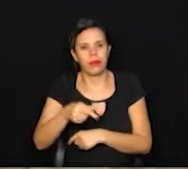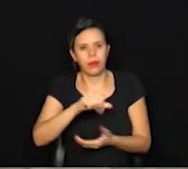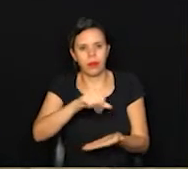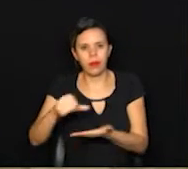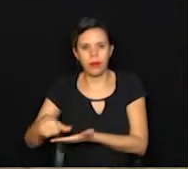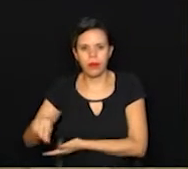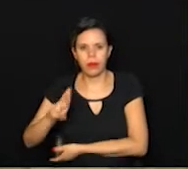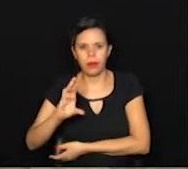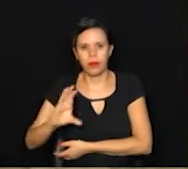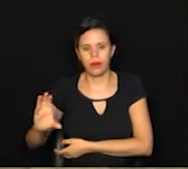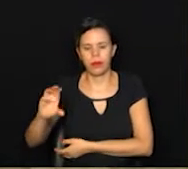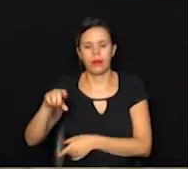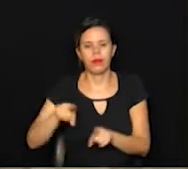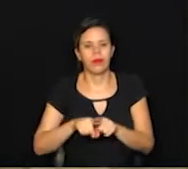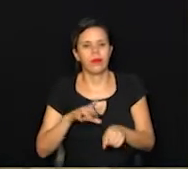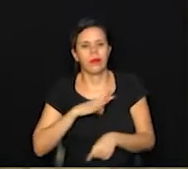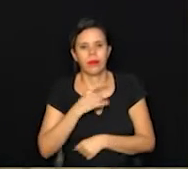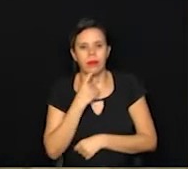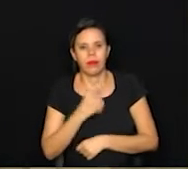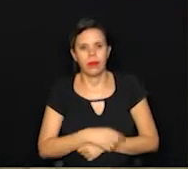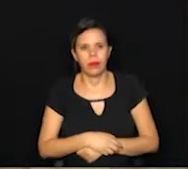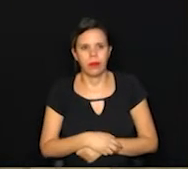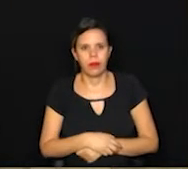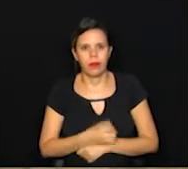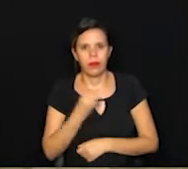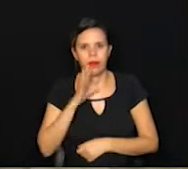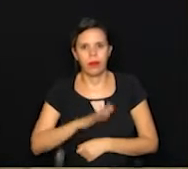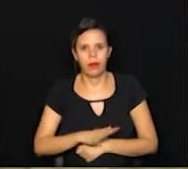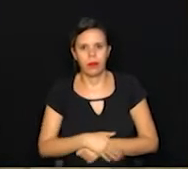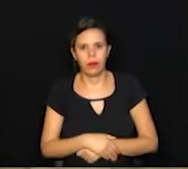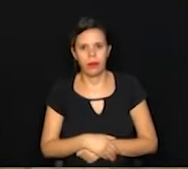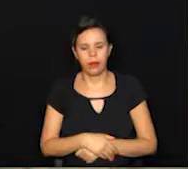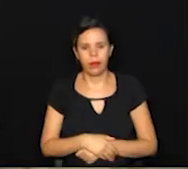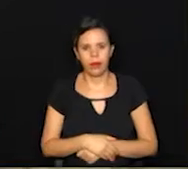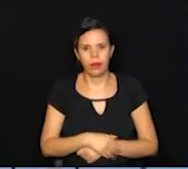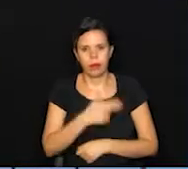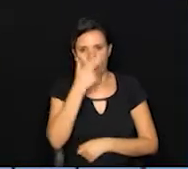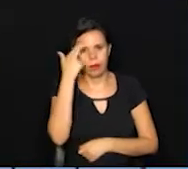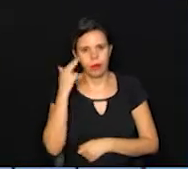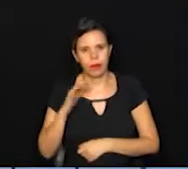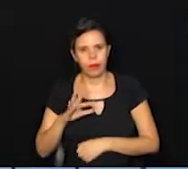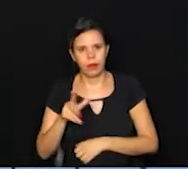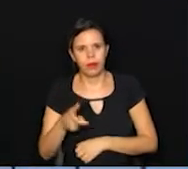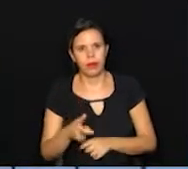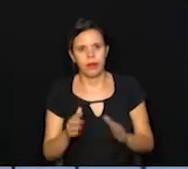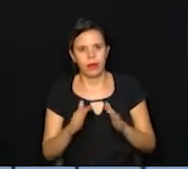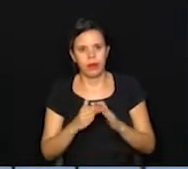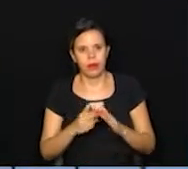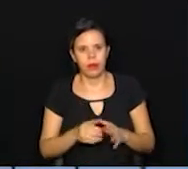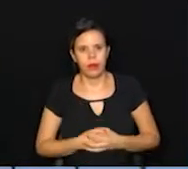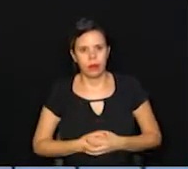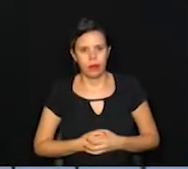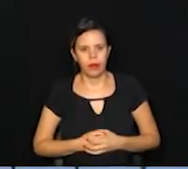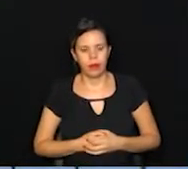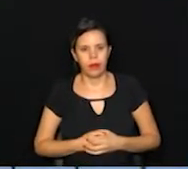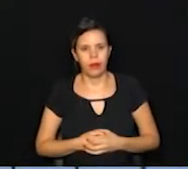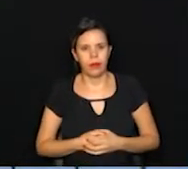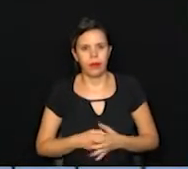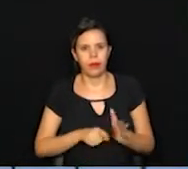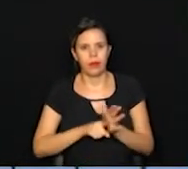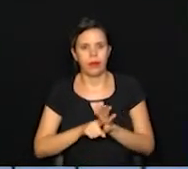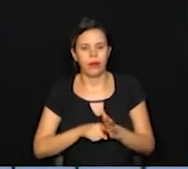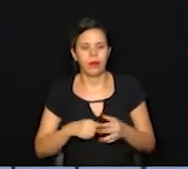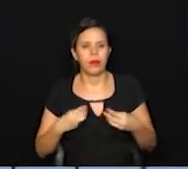metropolitana e na cidade de Campinas. Boa tarde. Boa tarde, Gabriel. Boa tarde a você de casa. Olha, e de acordo com o